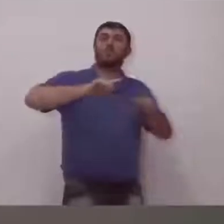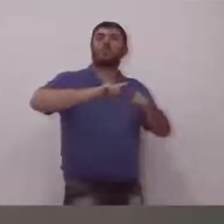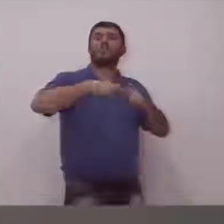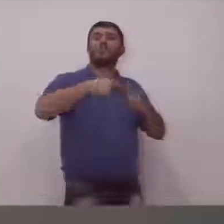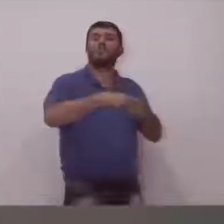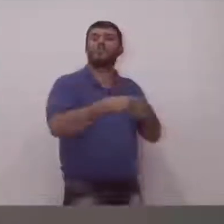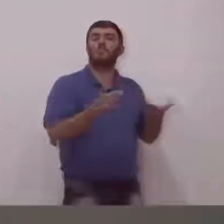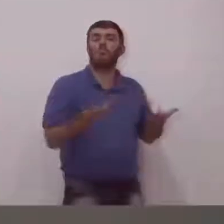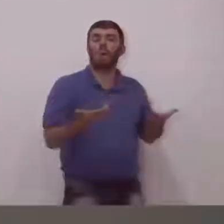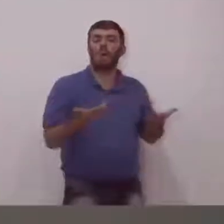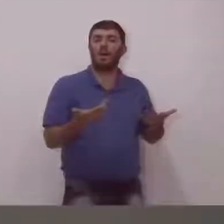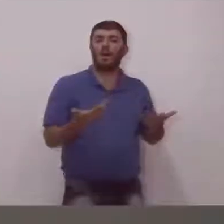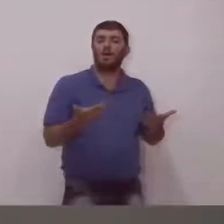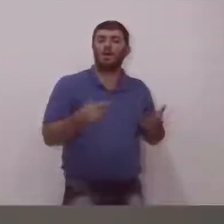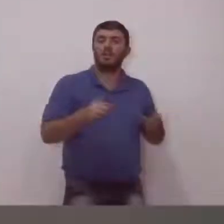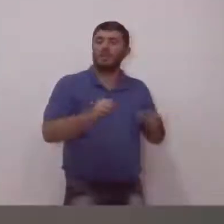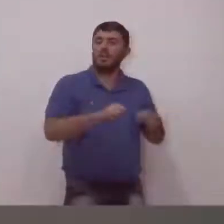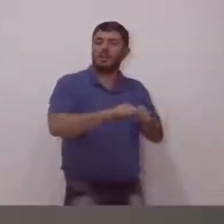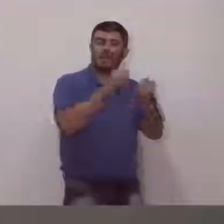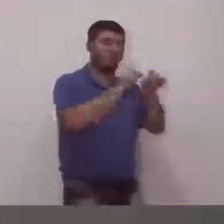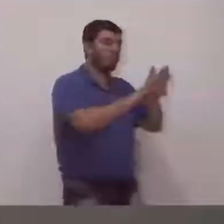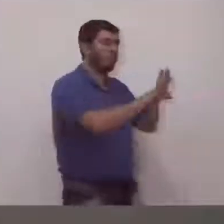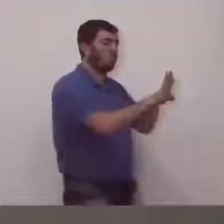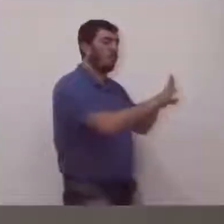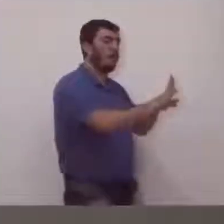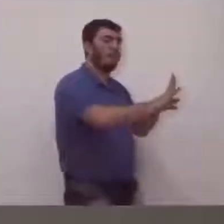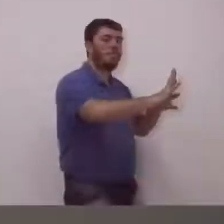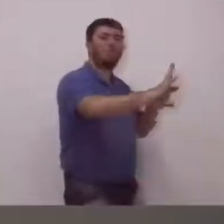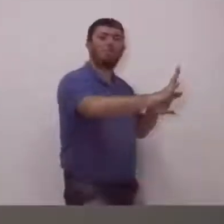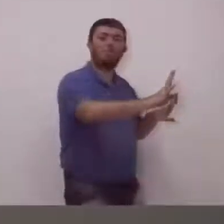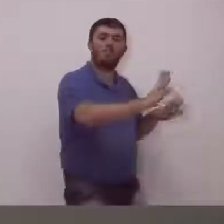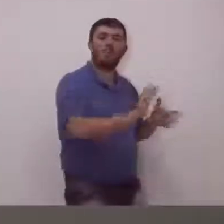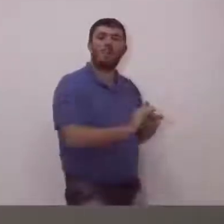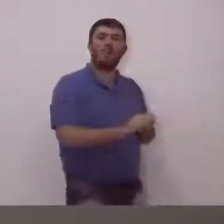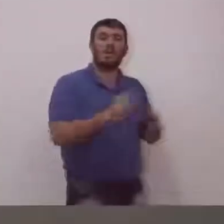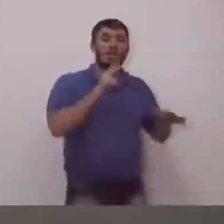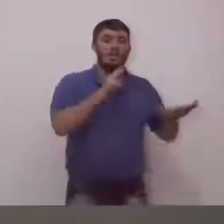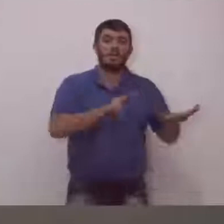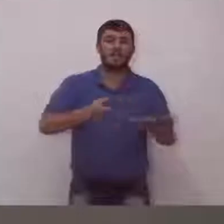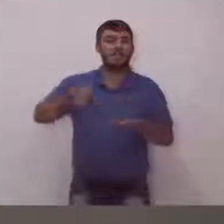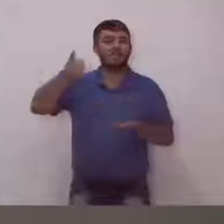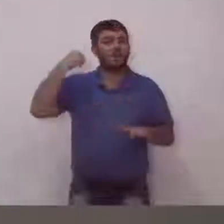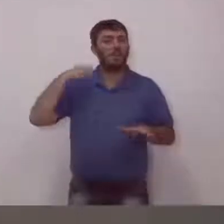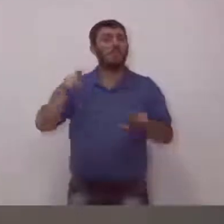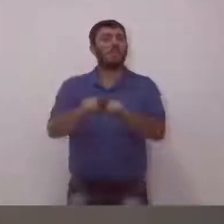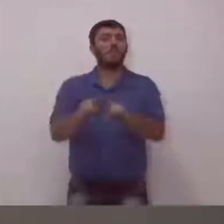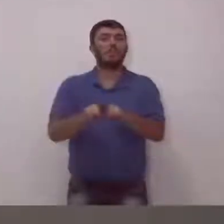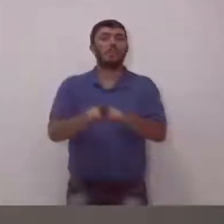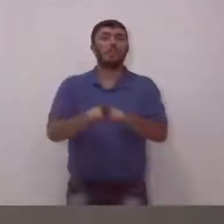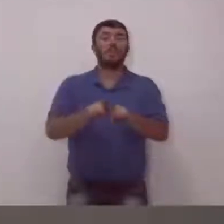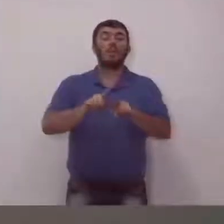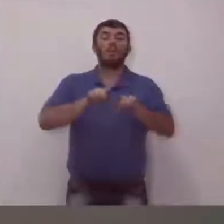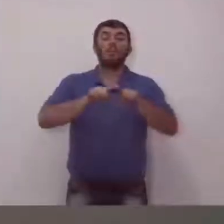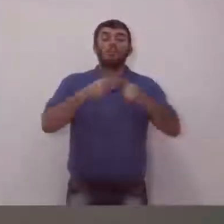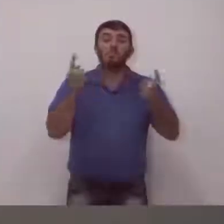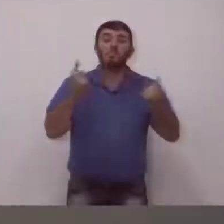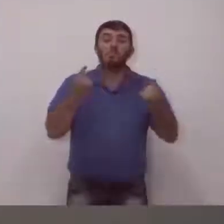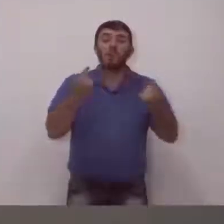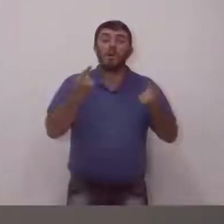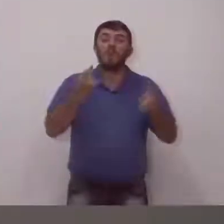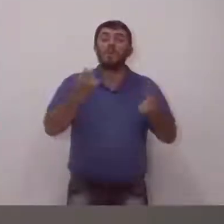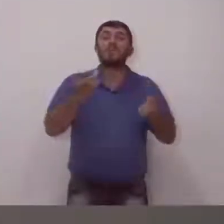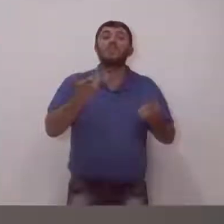alambrados ali. Fui na semana passada a mesma coisa. E ninguém sabe de nada, ninguém fala nada, ninguém dá um